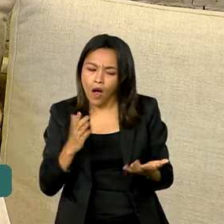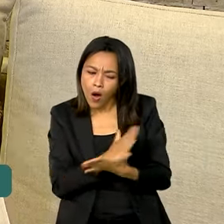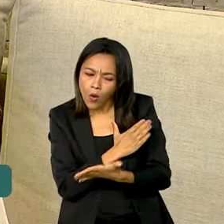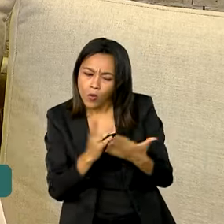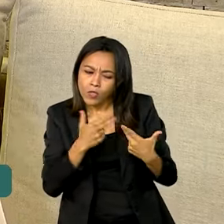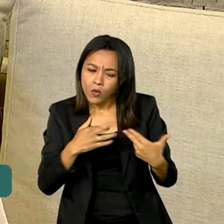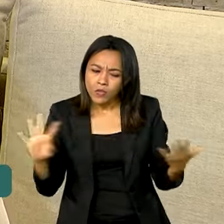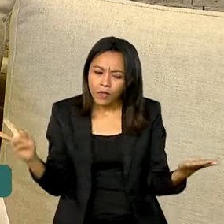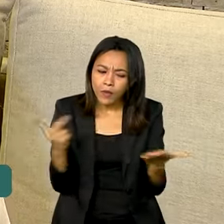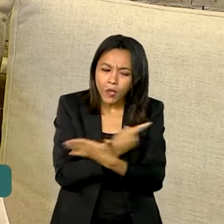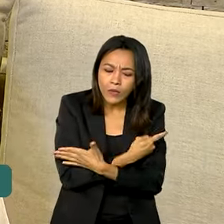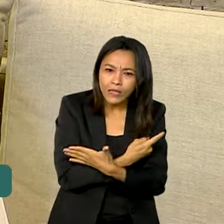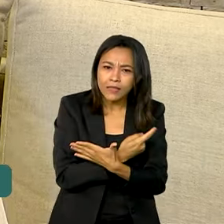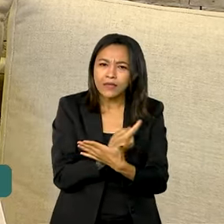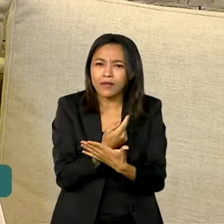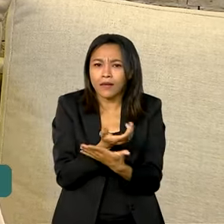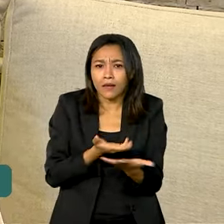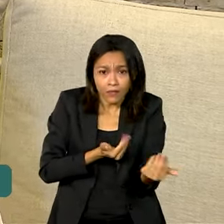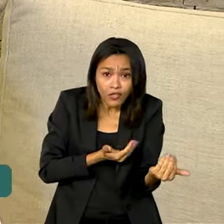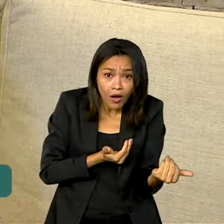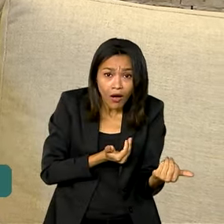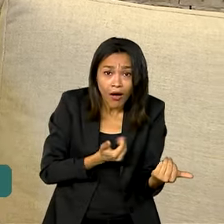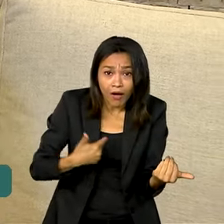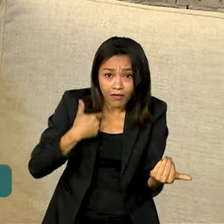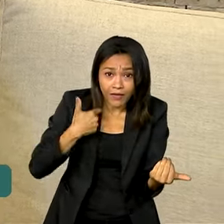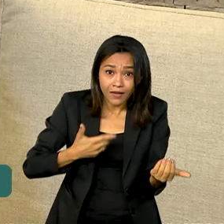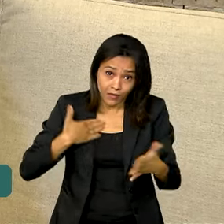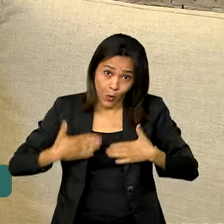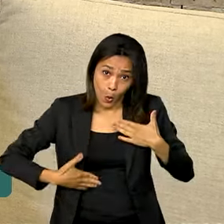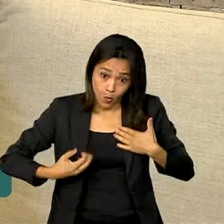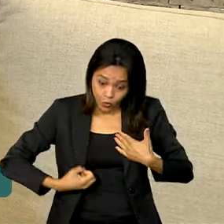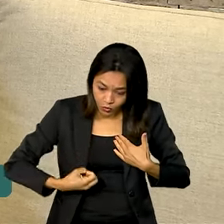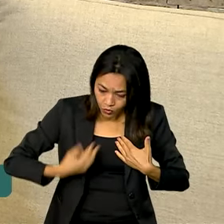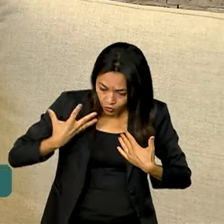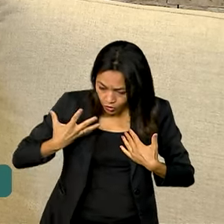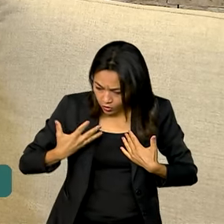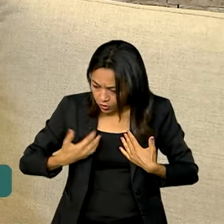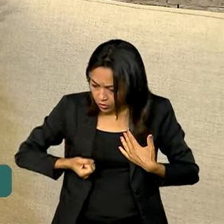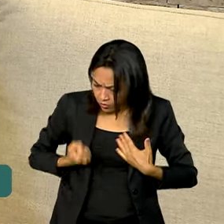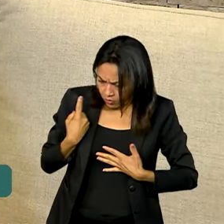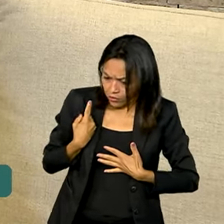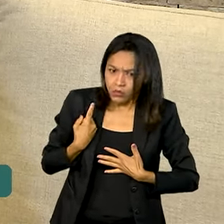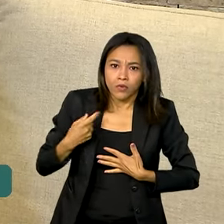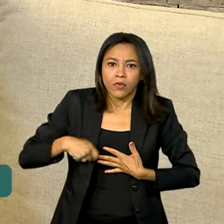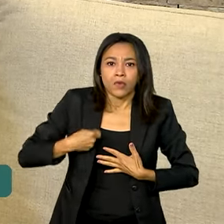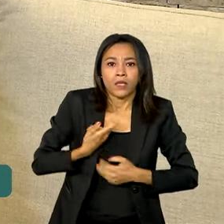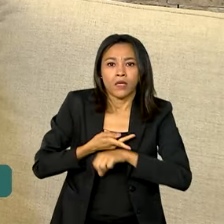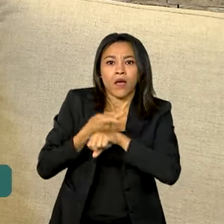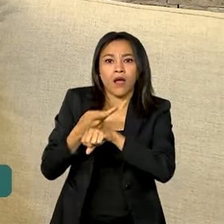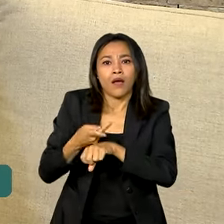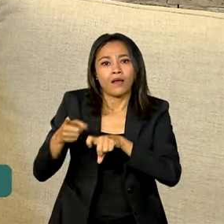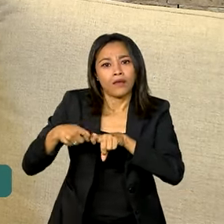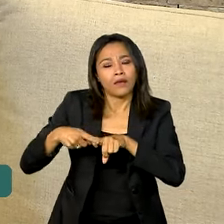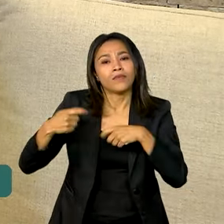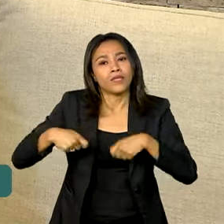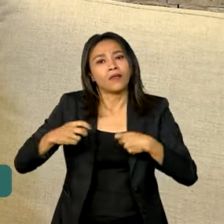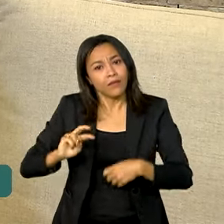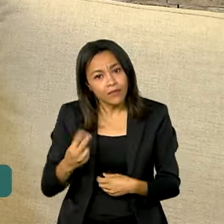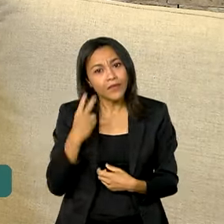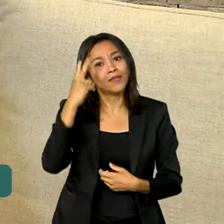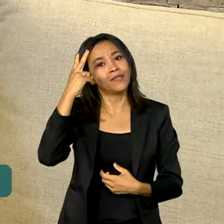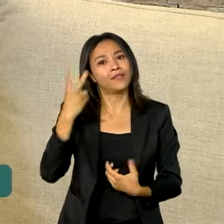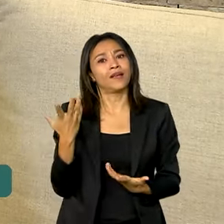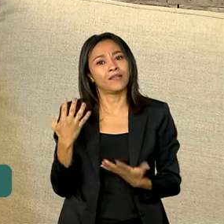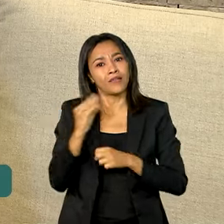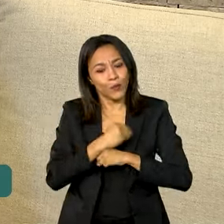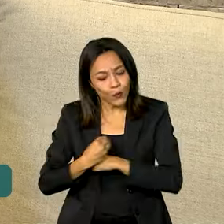aparecer ali desde muito novinha, que elas têm que valorizar e,